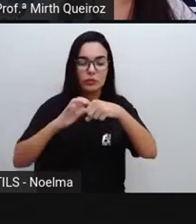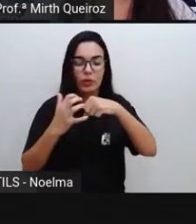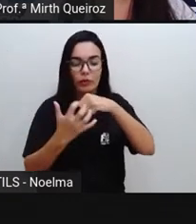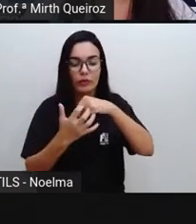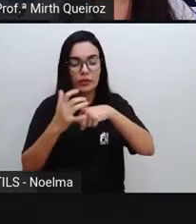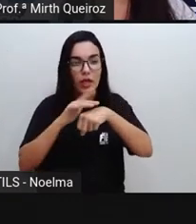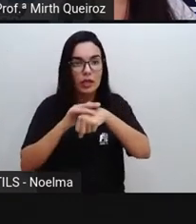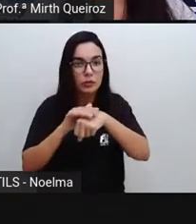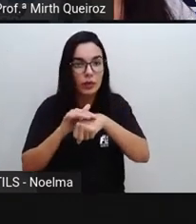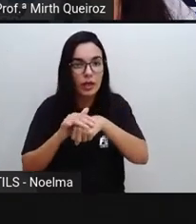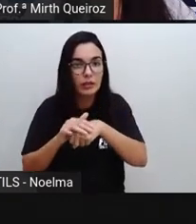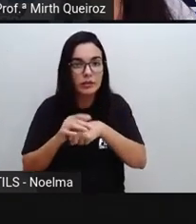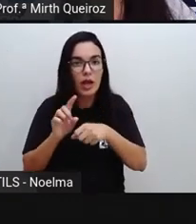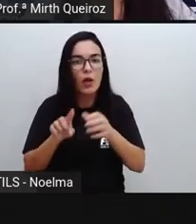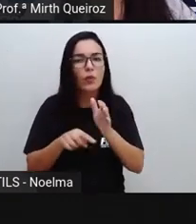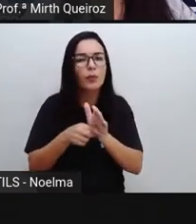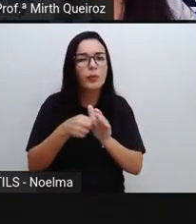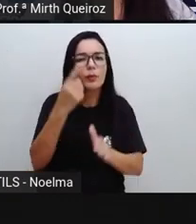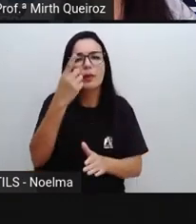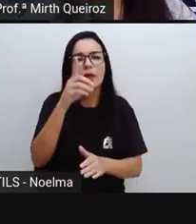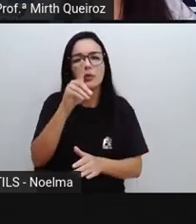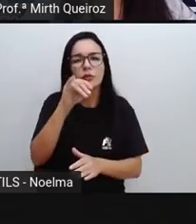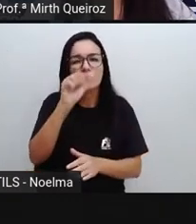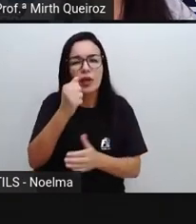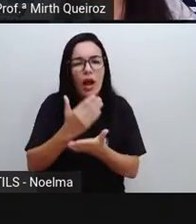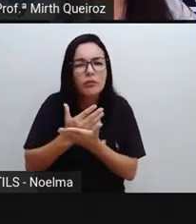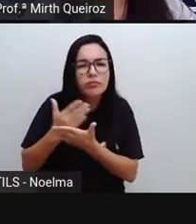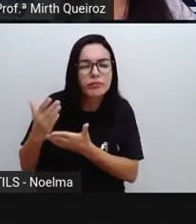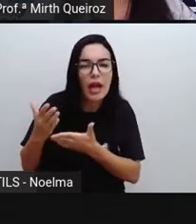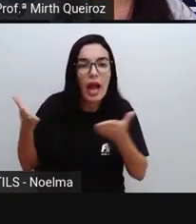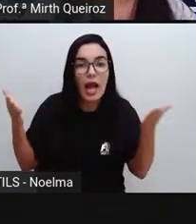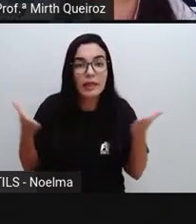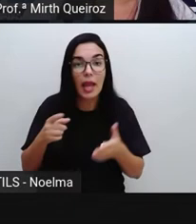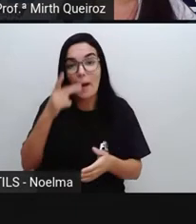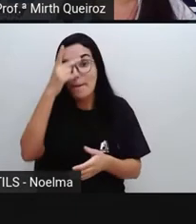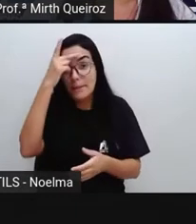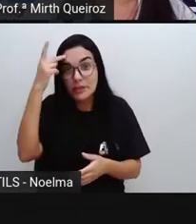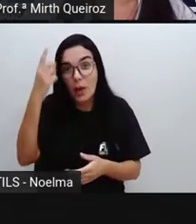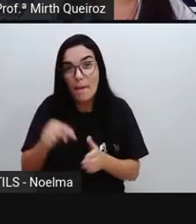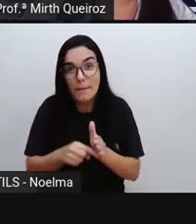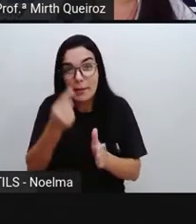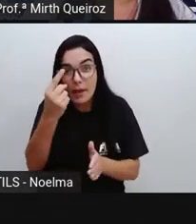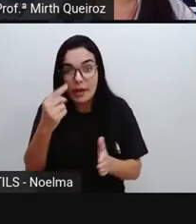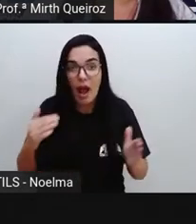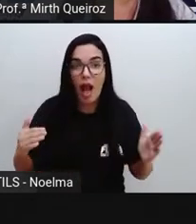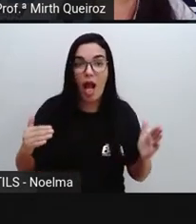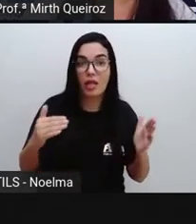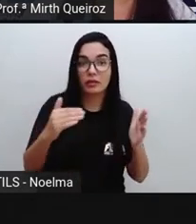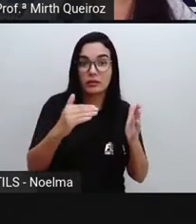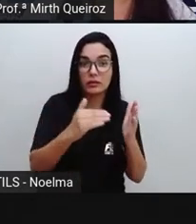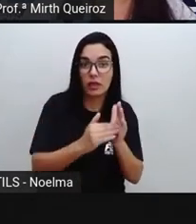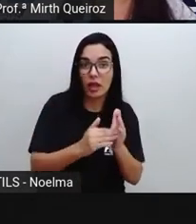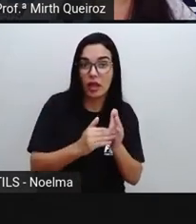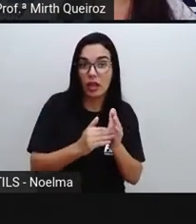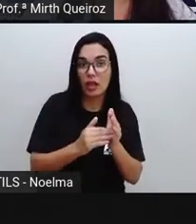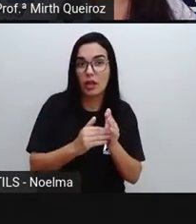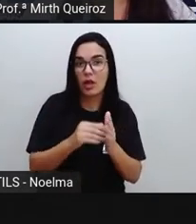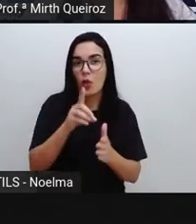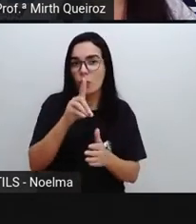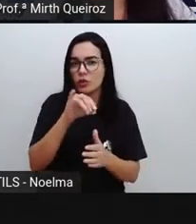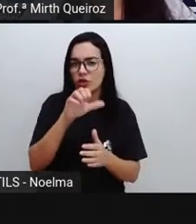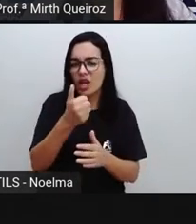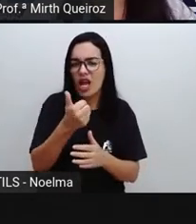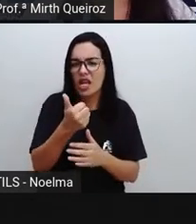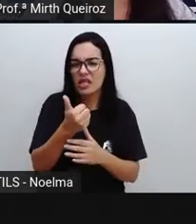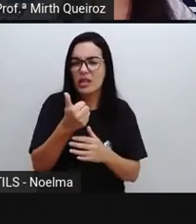Saúde, desde o primeiro dia, o dia que foi descoberta a primeira pessoa aí com a Covid-19, até o dia,